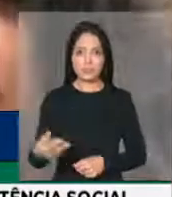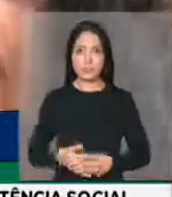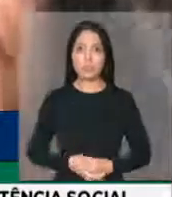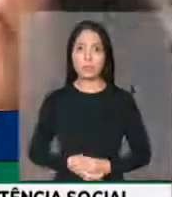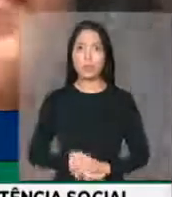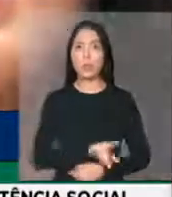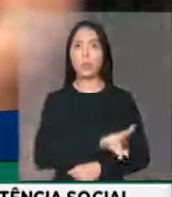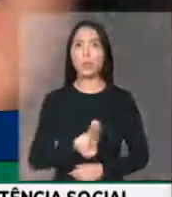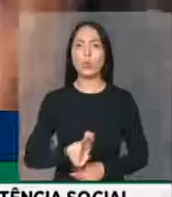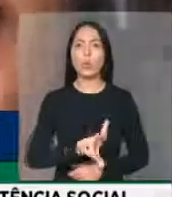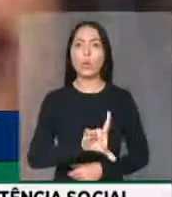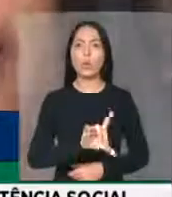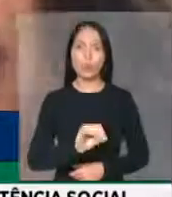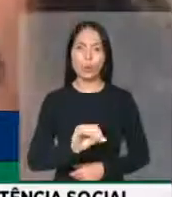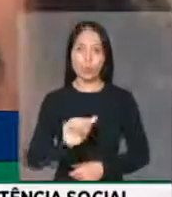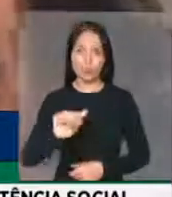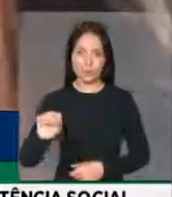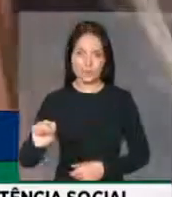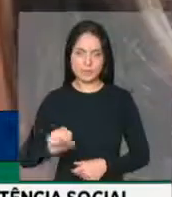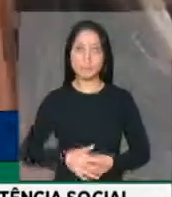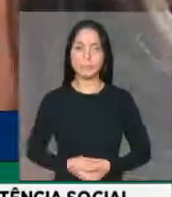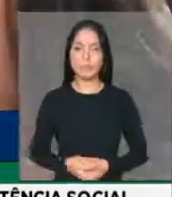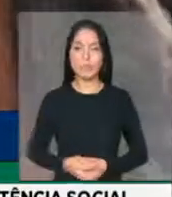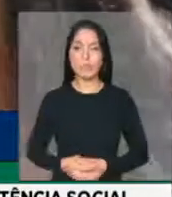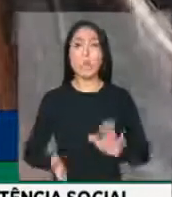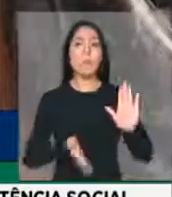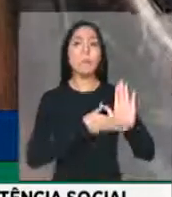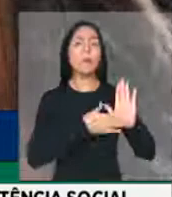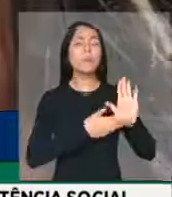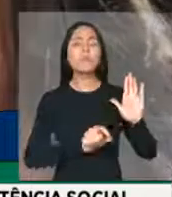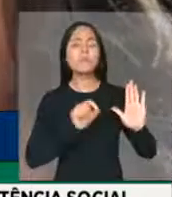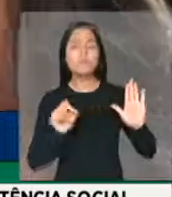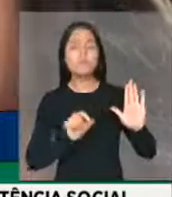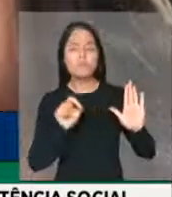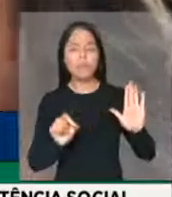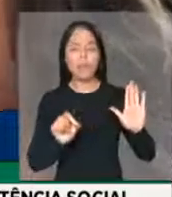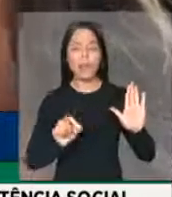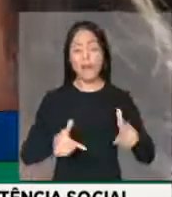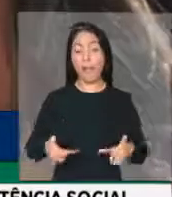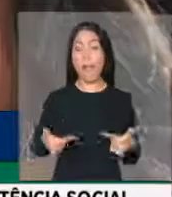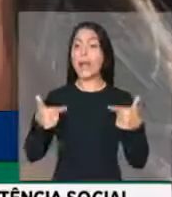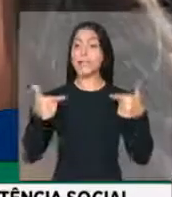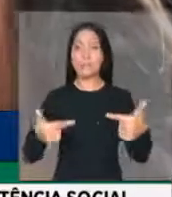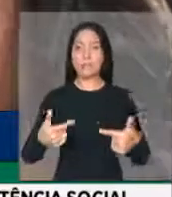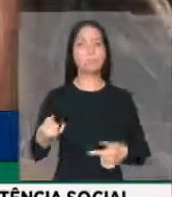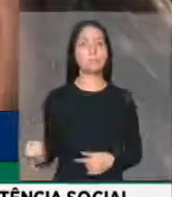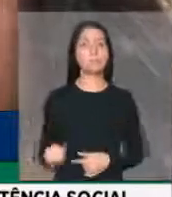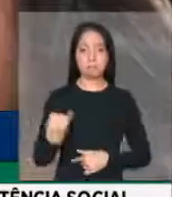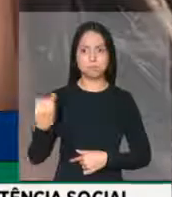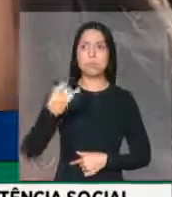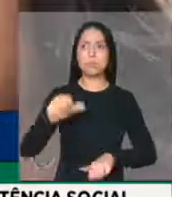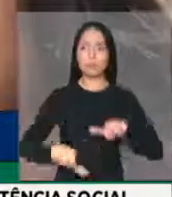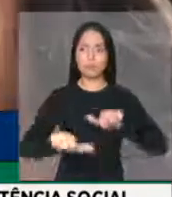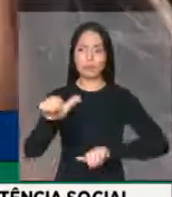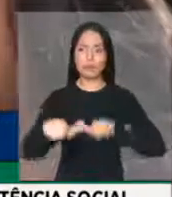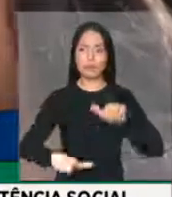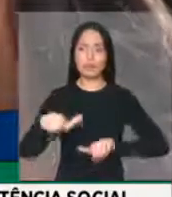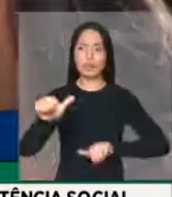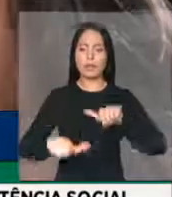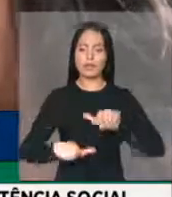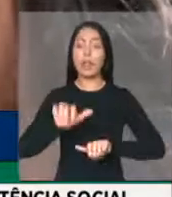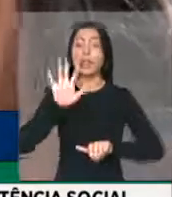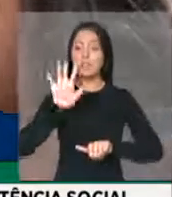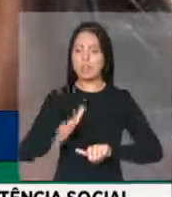LOAS. A proposta estabelece requisitos para a concretização da operação como a sua observância prévia de requisitos